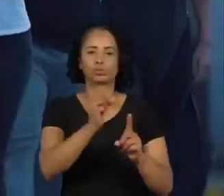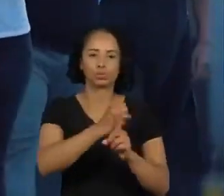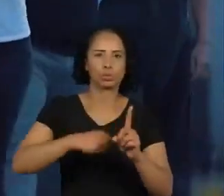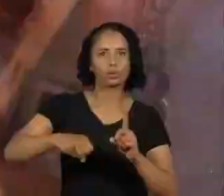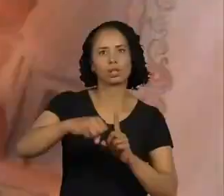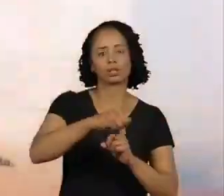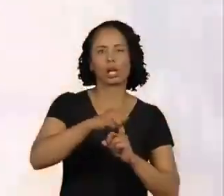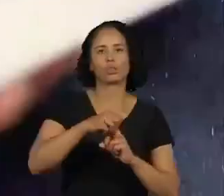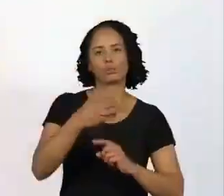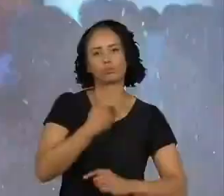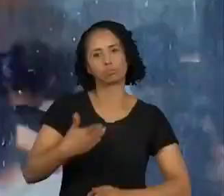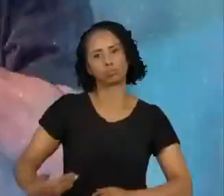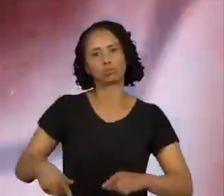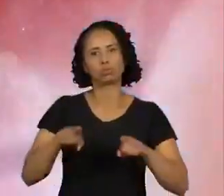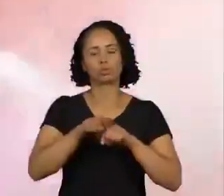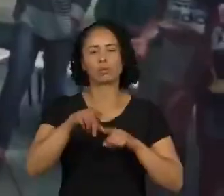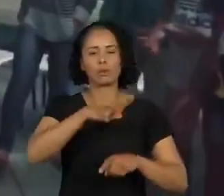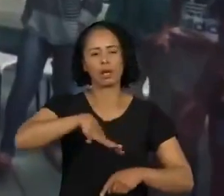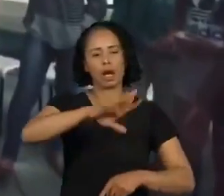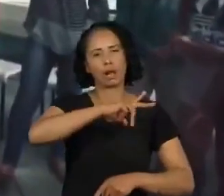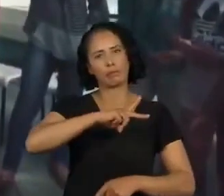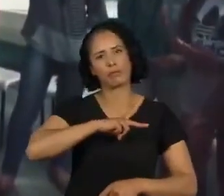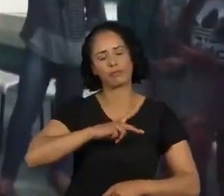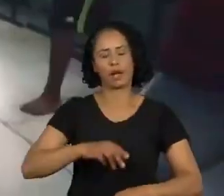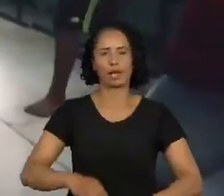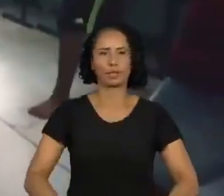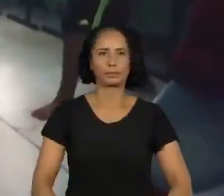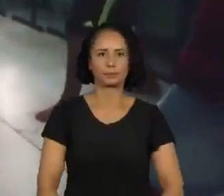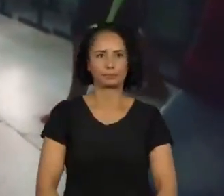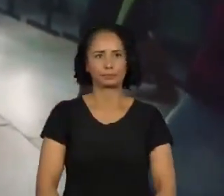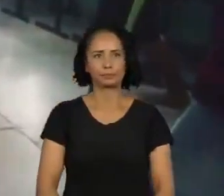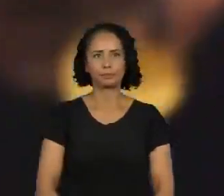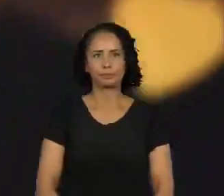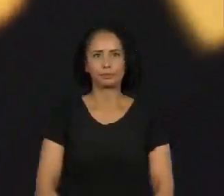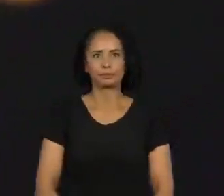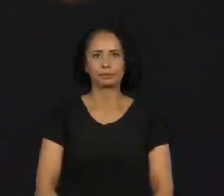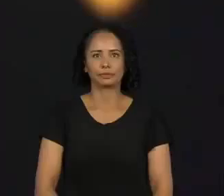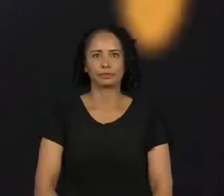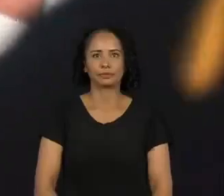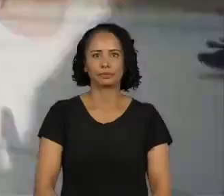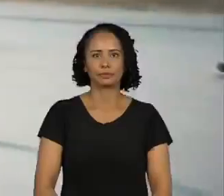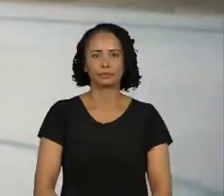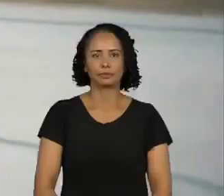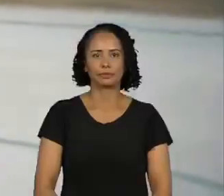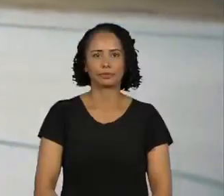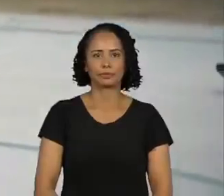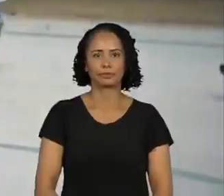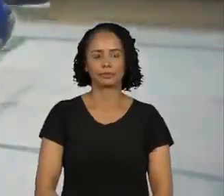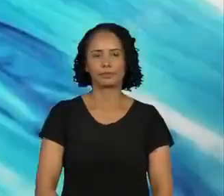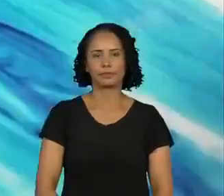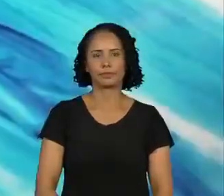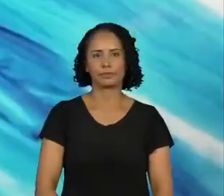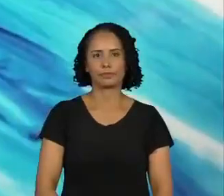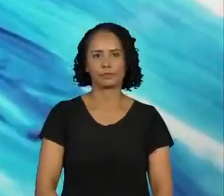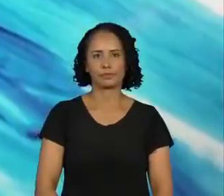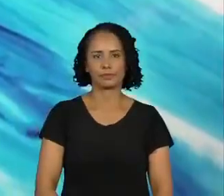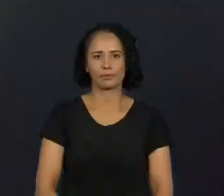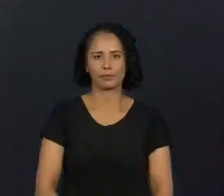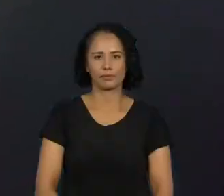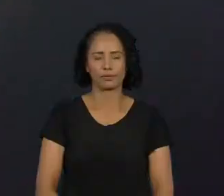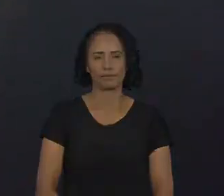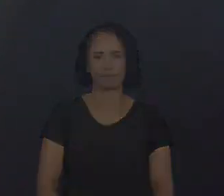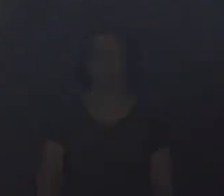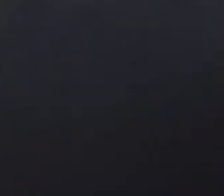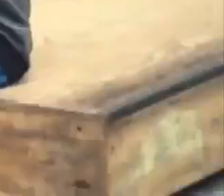e do setor privado. Aqui periferia é sobreviver na guerrilha, pra quem vive a vida e nunca se intimida, não. Não sou a morte,